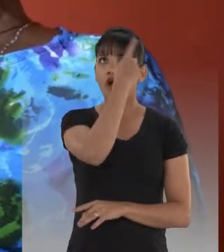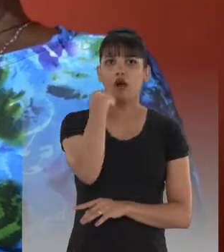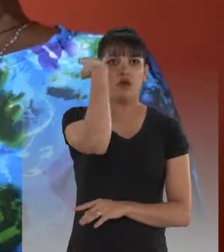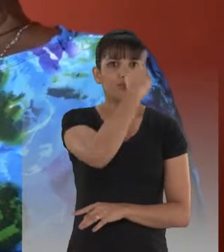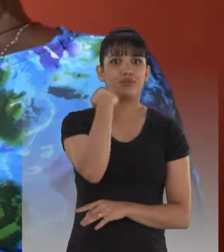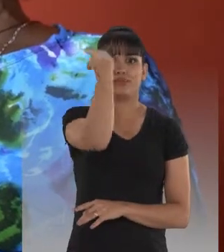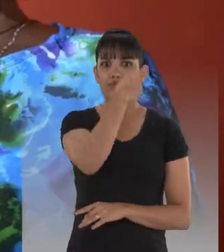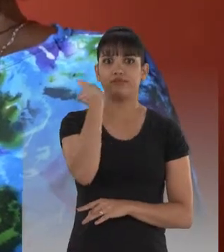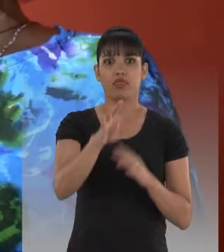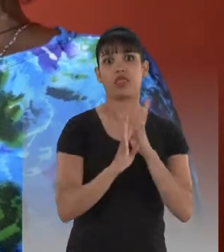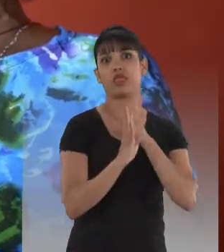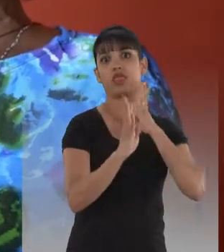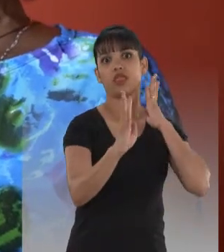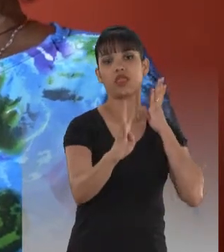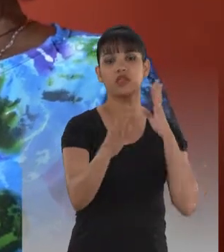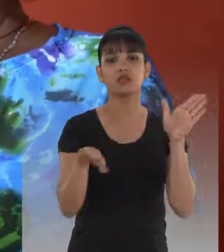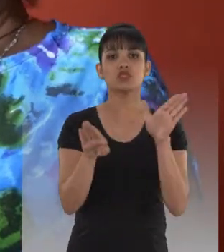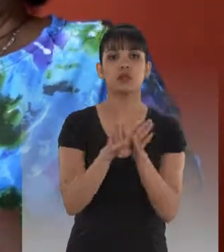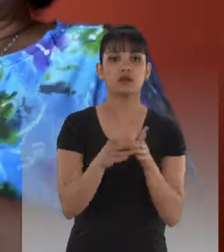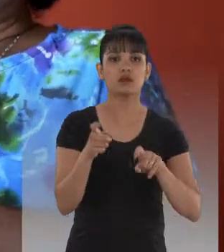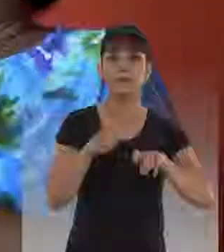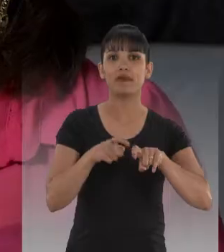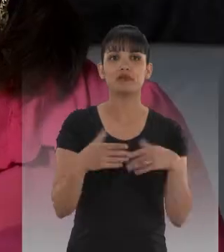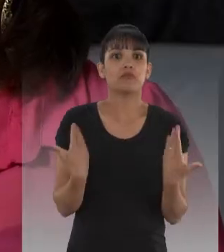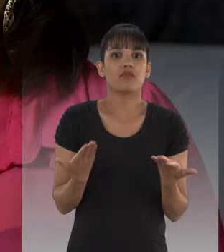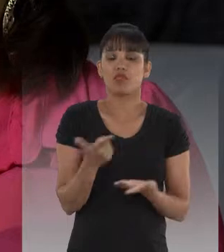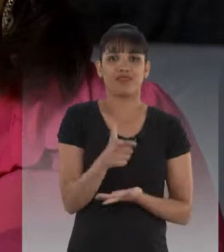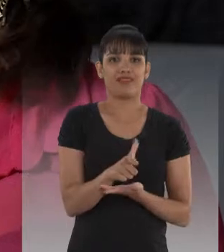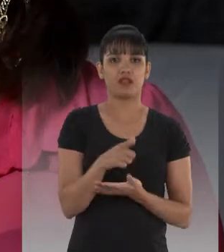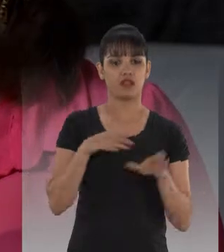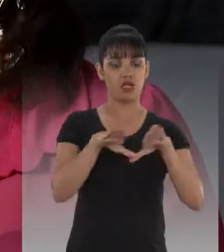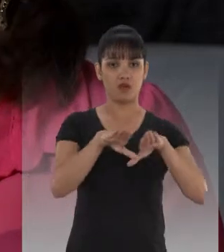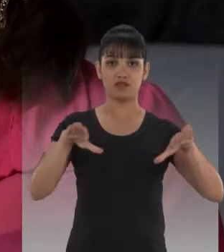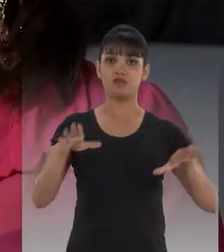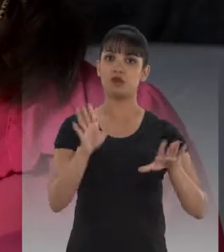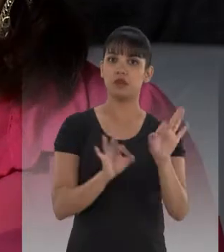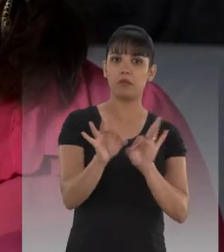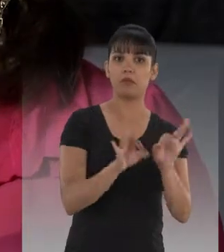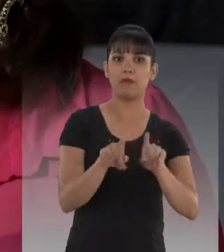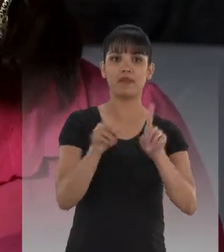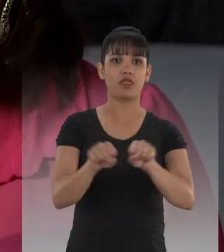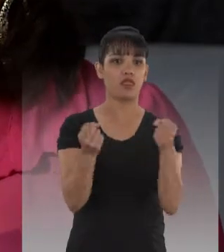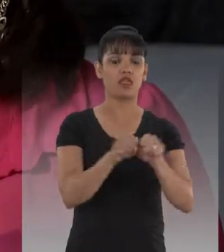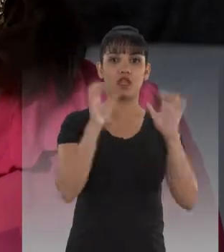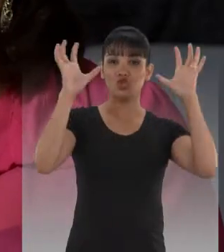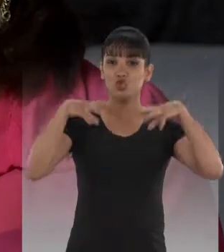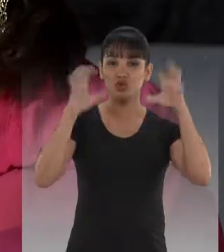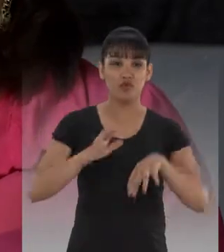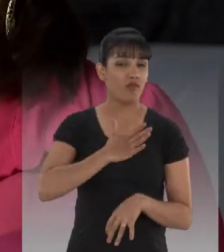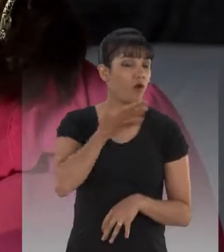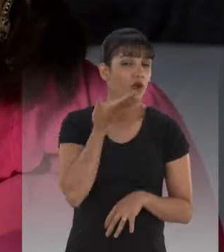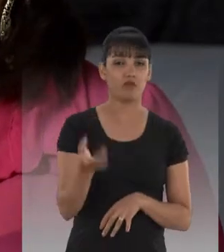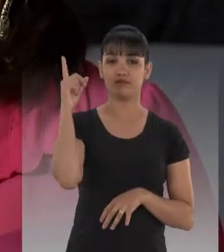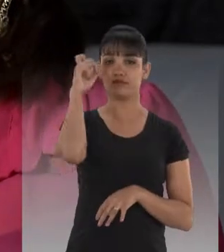horas e mais horas, horas e mais horas nas filhas, quando chega lá não tem médico. A gente tem o asfalto que foi feito se quebrando. Na época